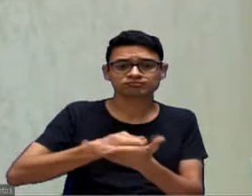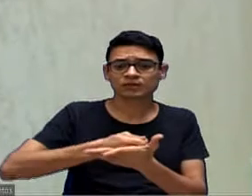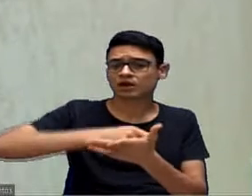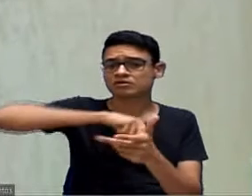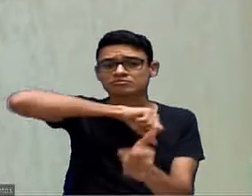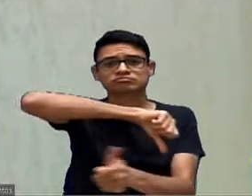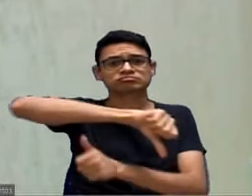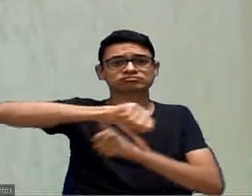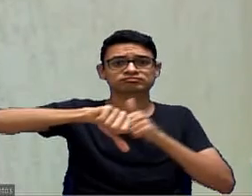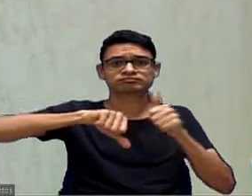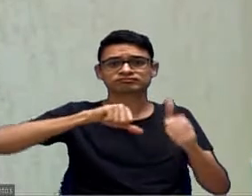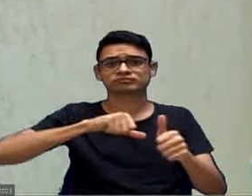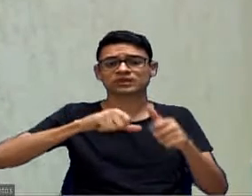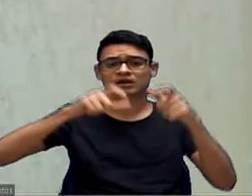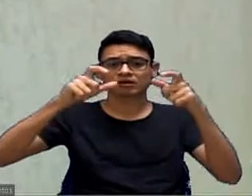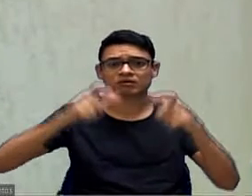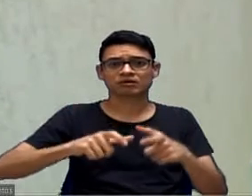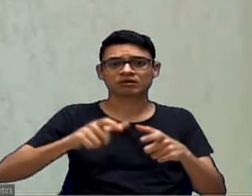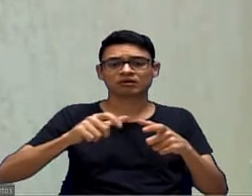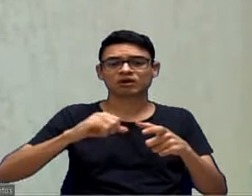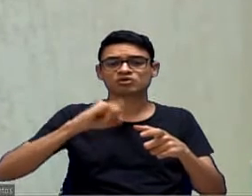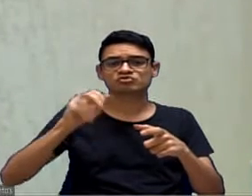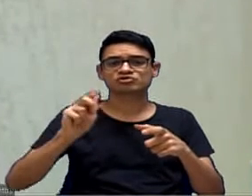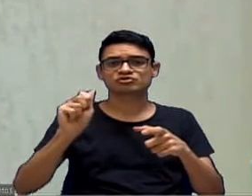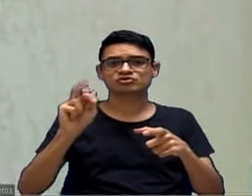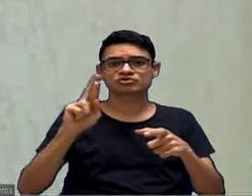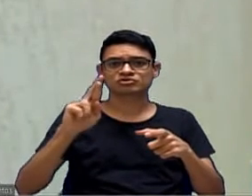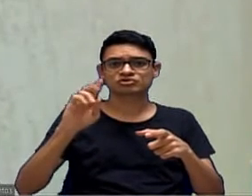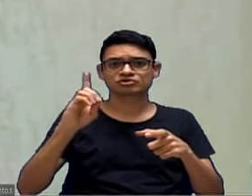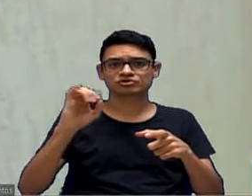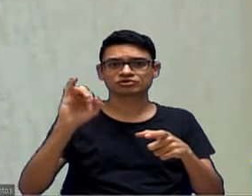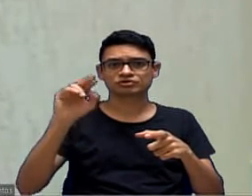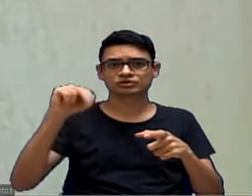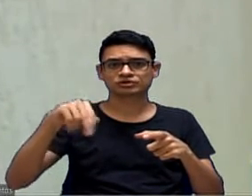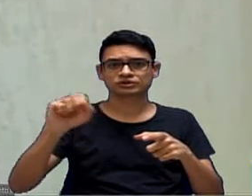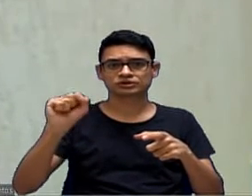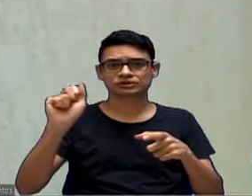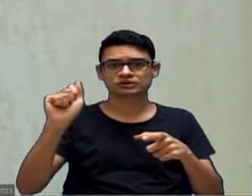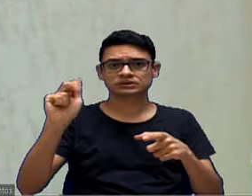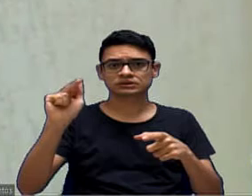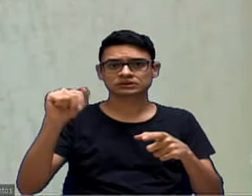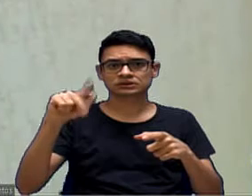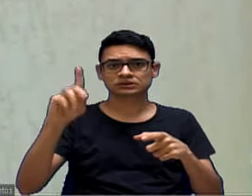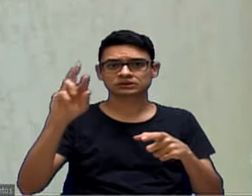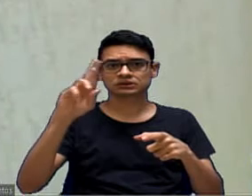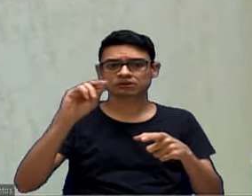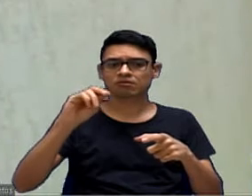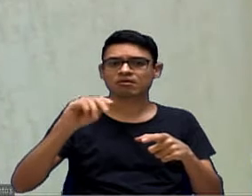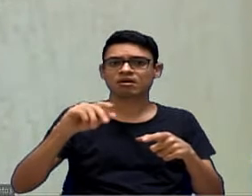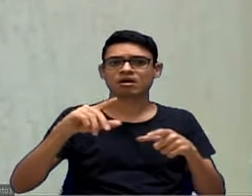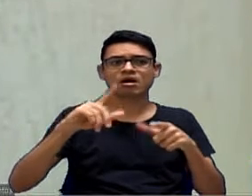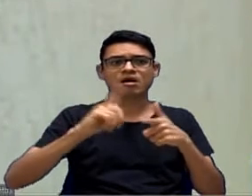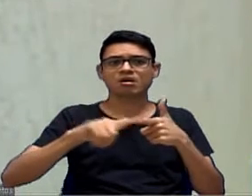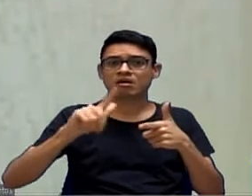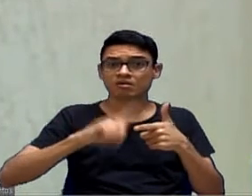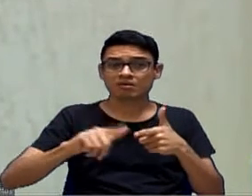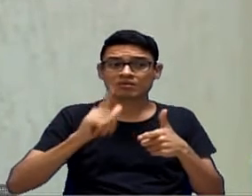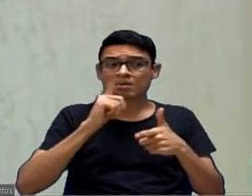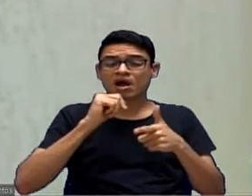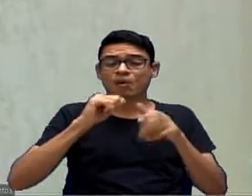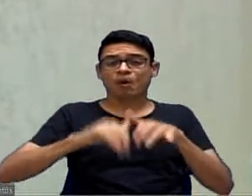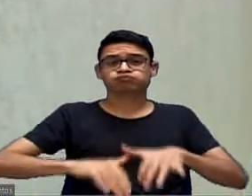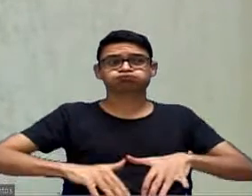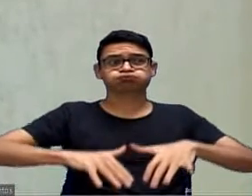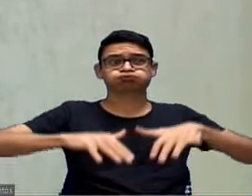o Jardim Sandra para que resolva a questão do desalagamento lá das casas.